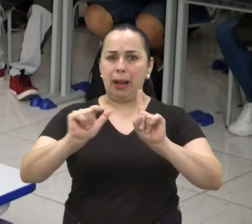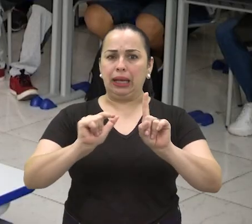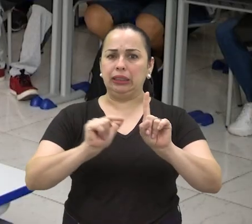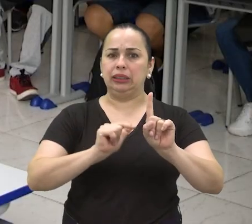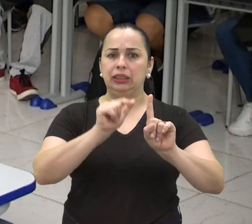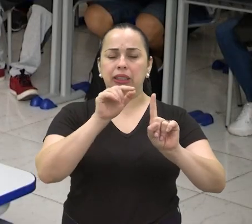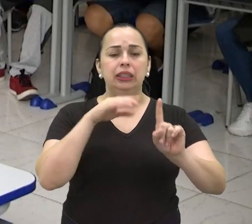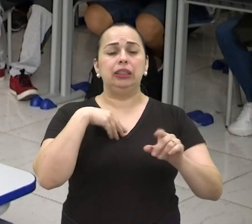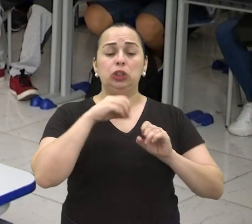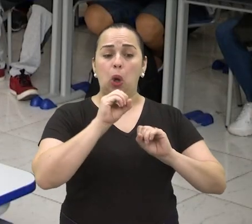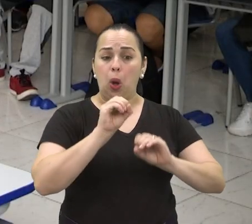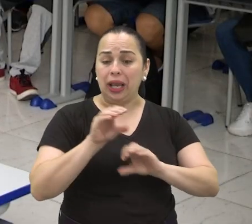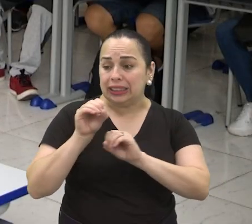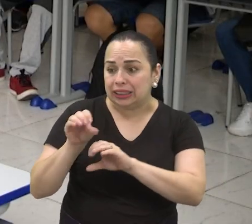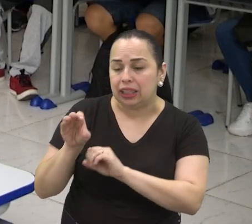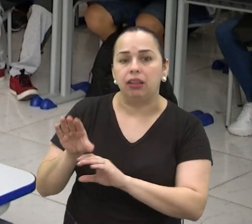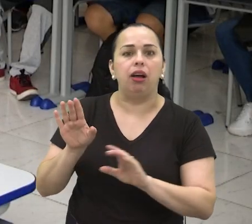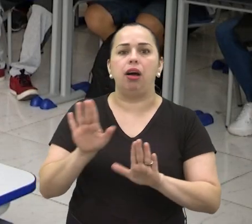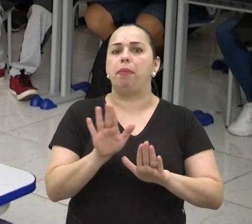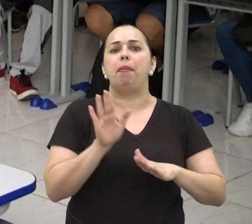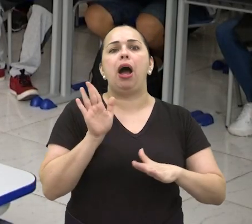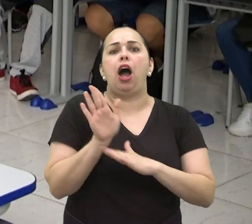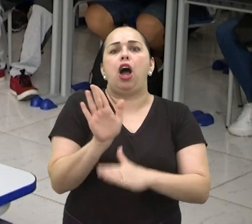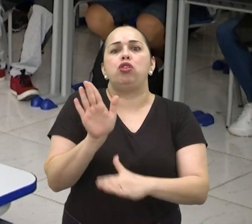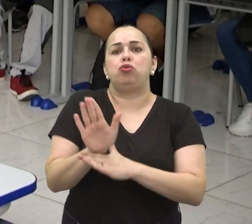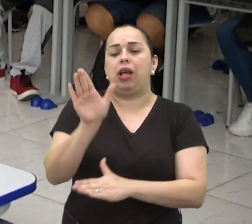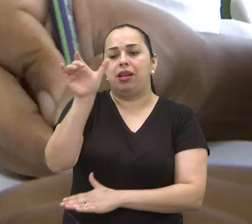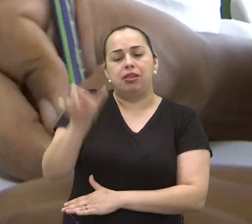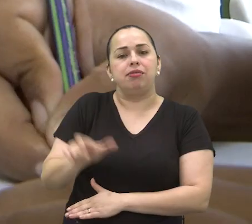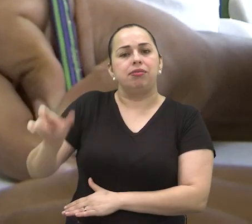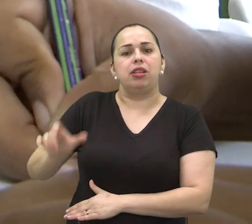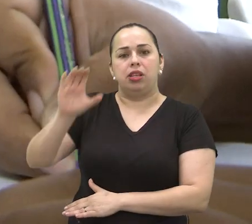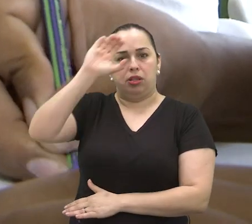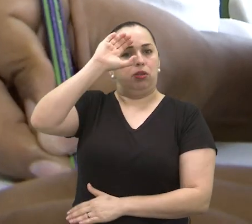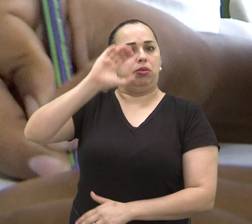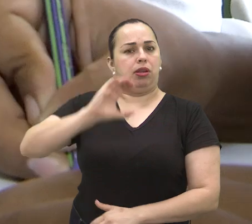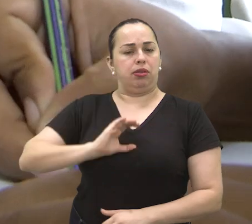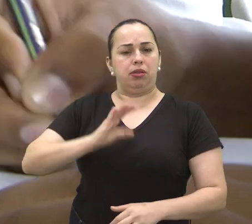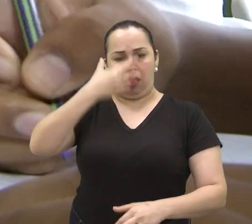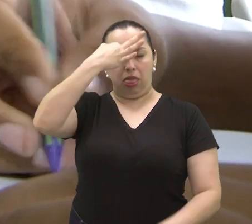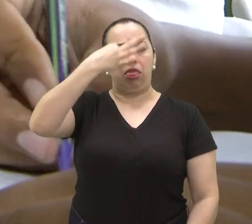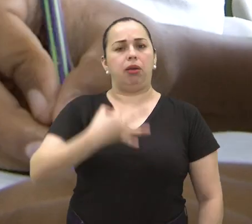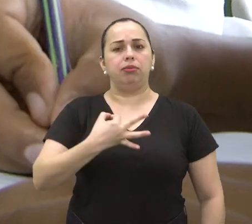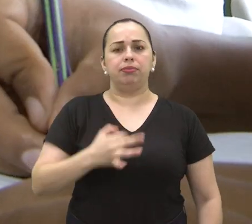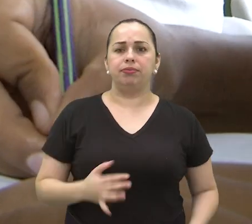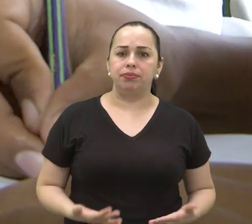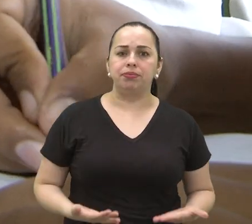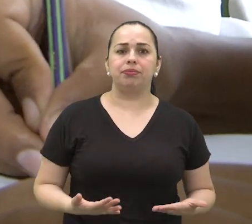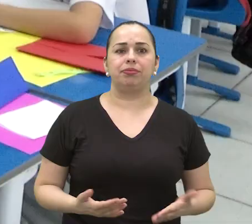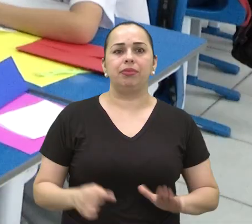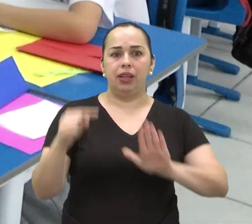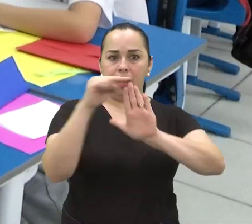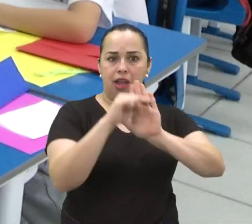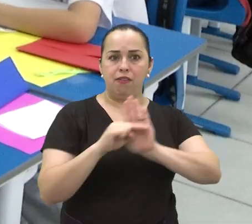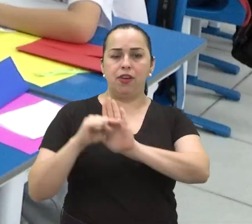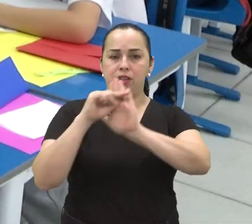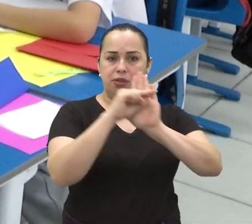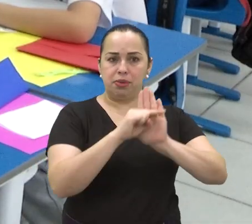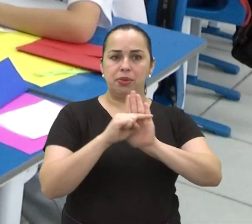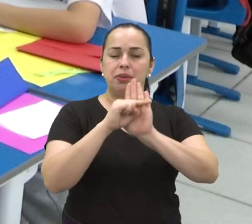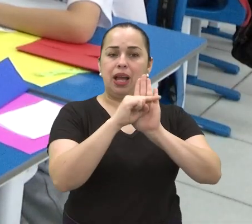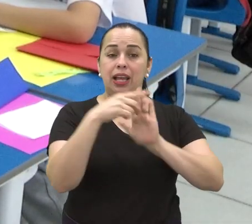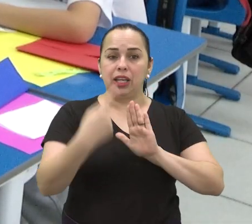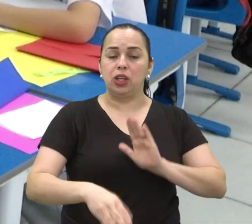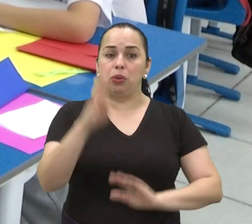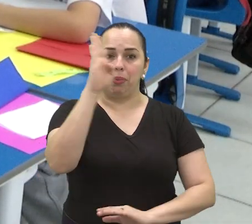daqueles que se dedicam não só a ensinar, mas a contribuir para a formação de cidadãos críticos e conscientes. Segundo o